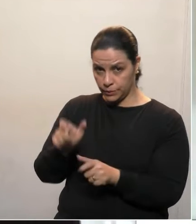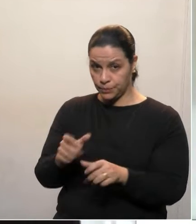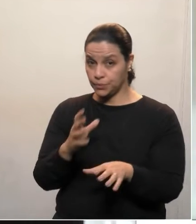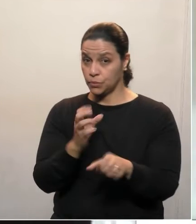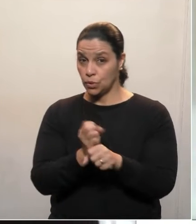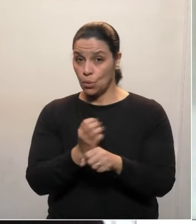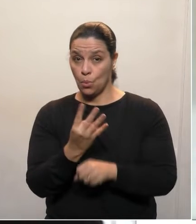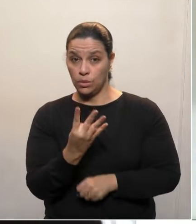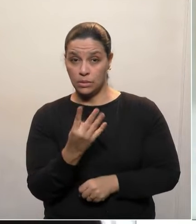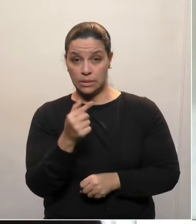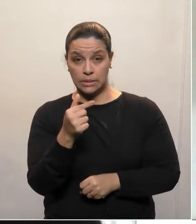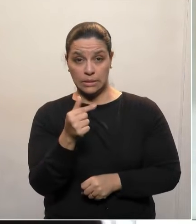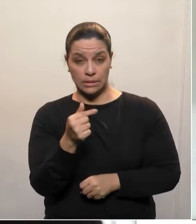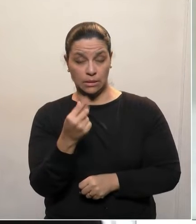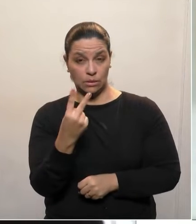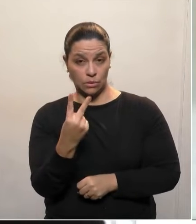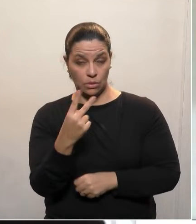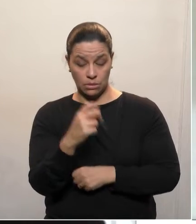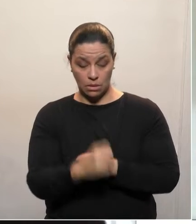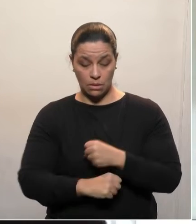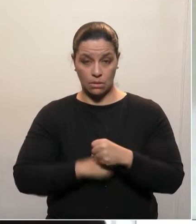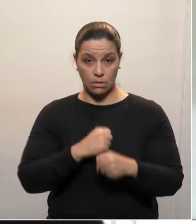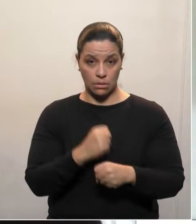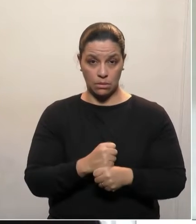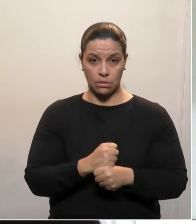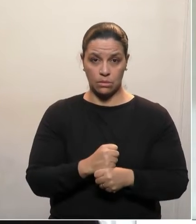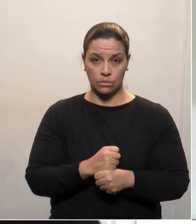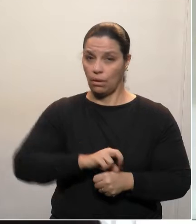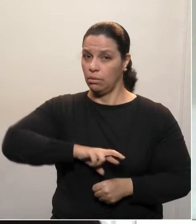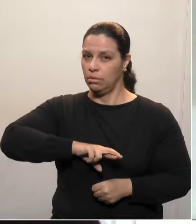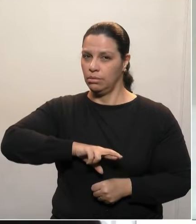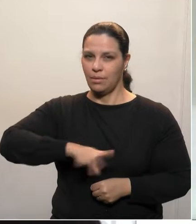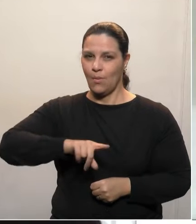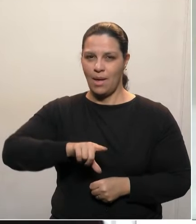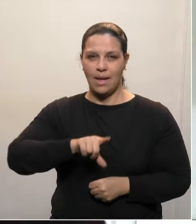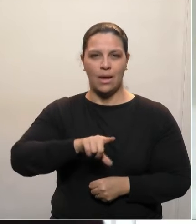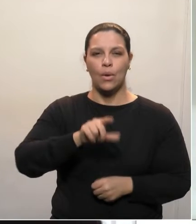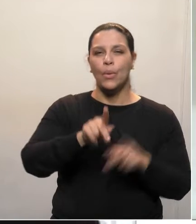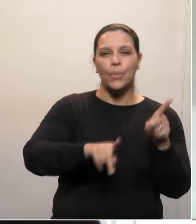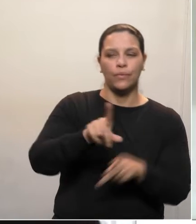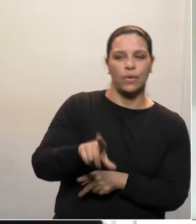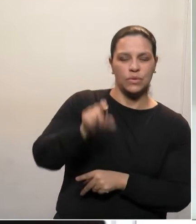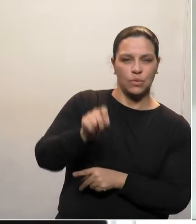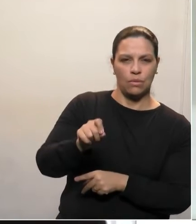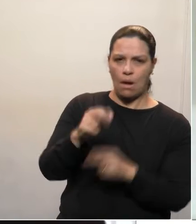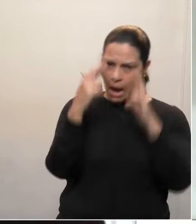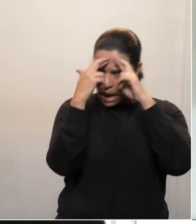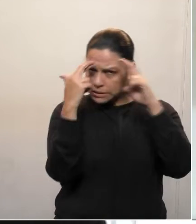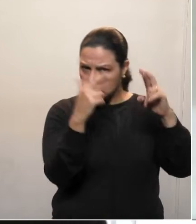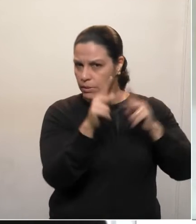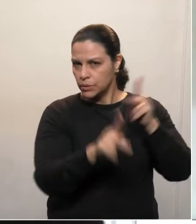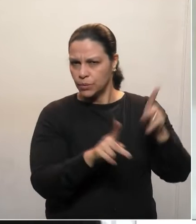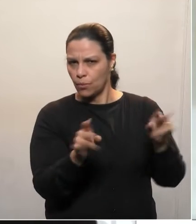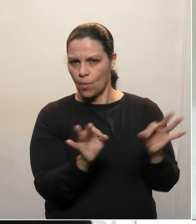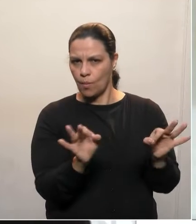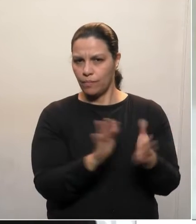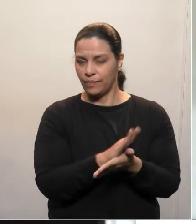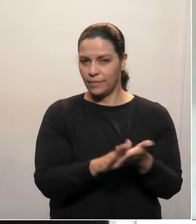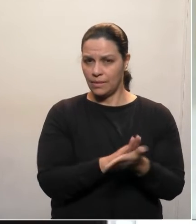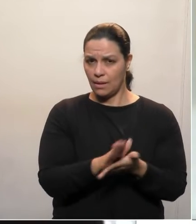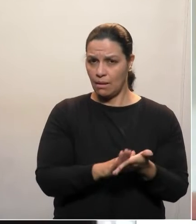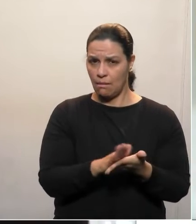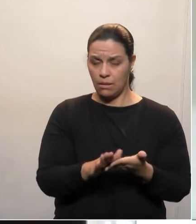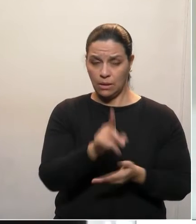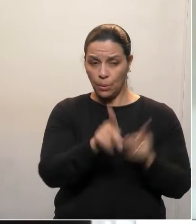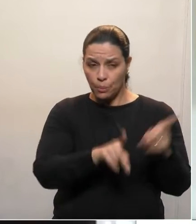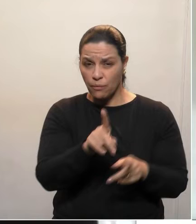472 anos não foi de democracia, não se respeitou a liberdade